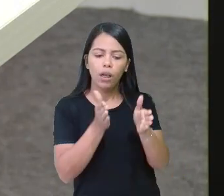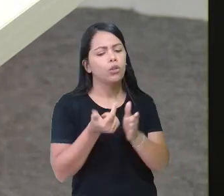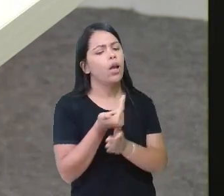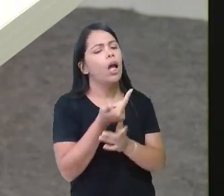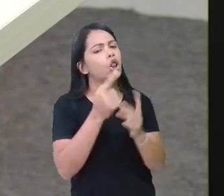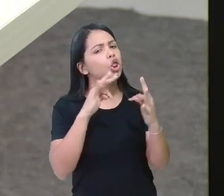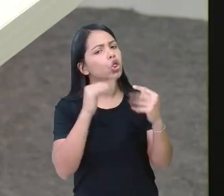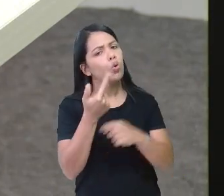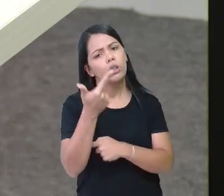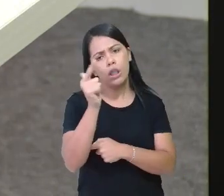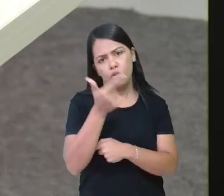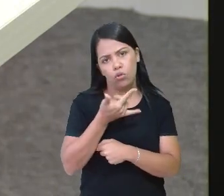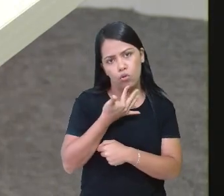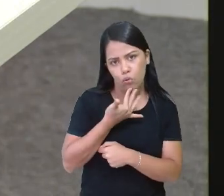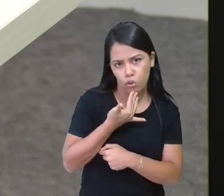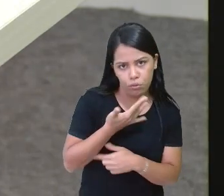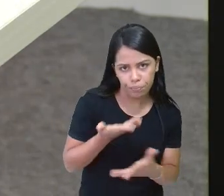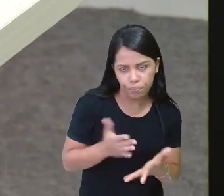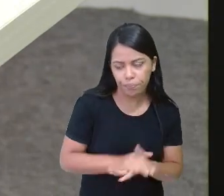cores.